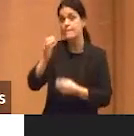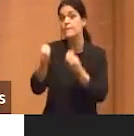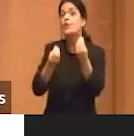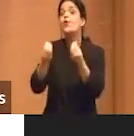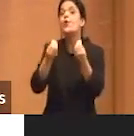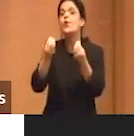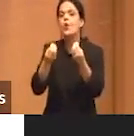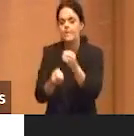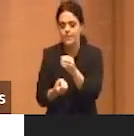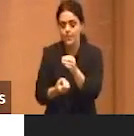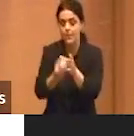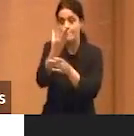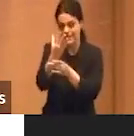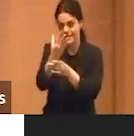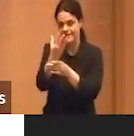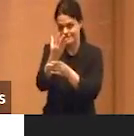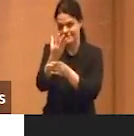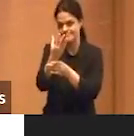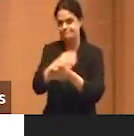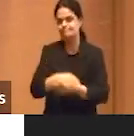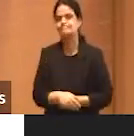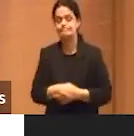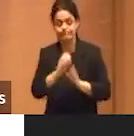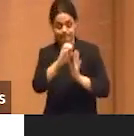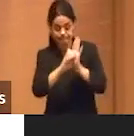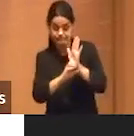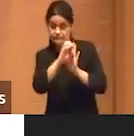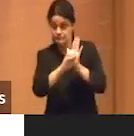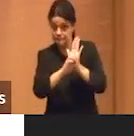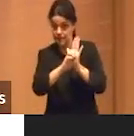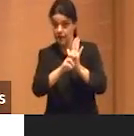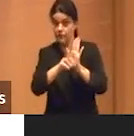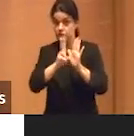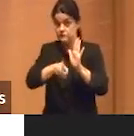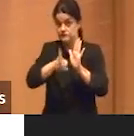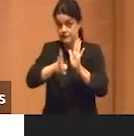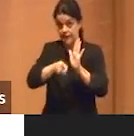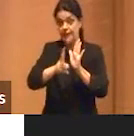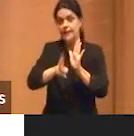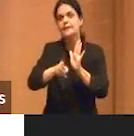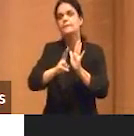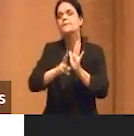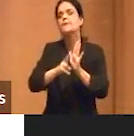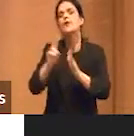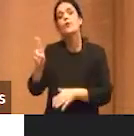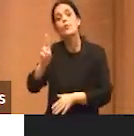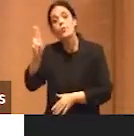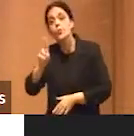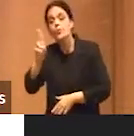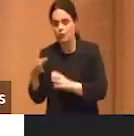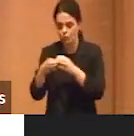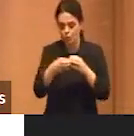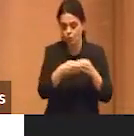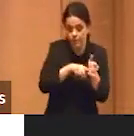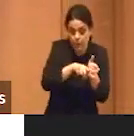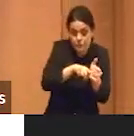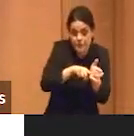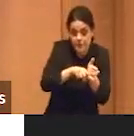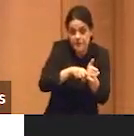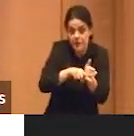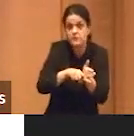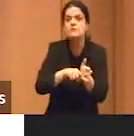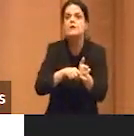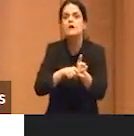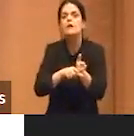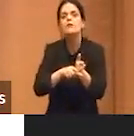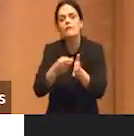que a RNP sempre faz editais, universidades, grupos de pesquisa se oferecem para trabalhar sobre aquilo e